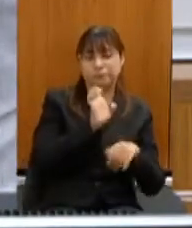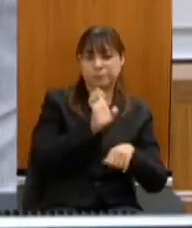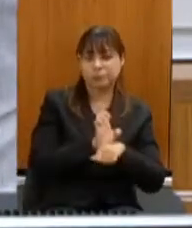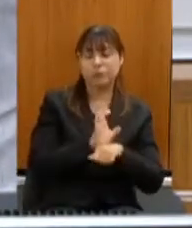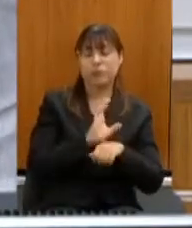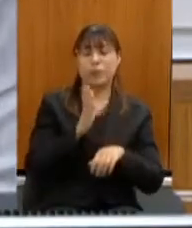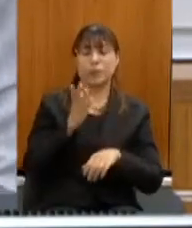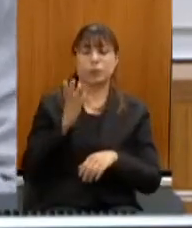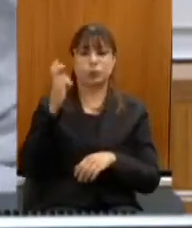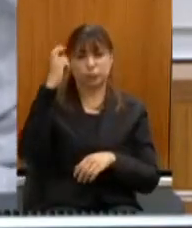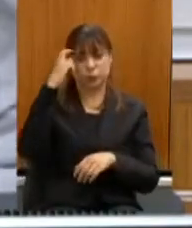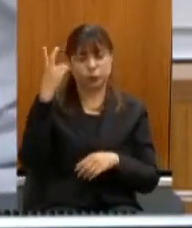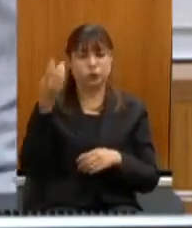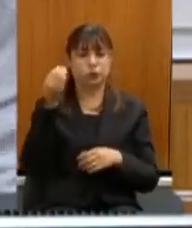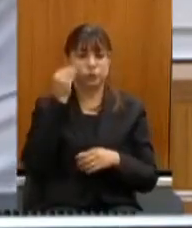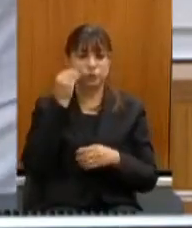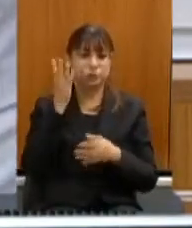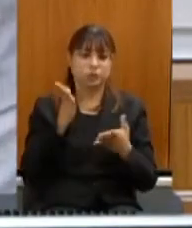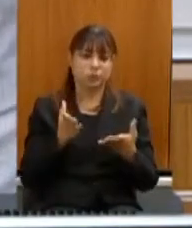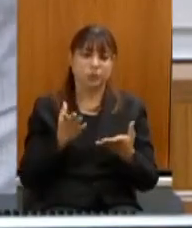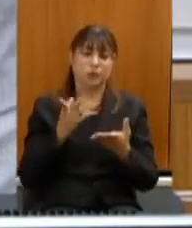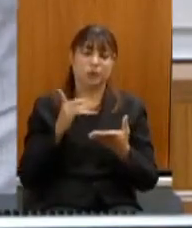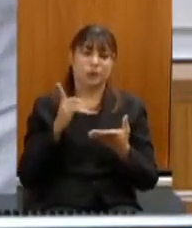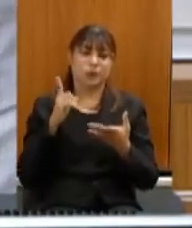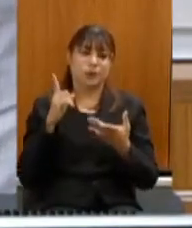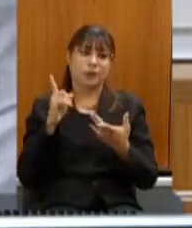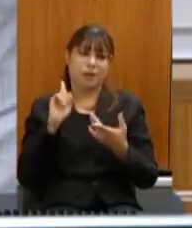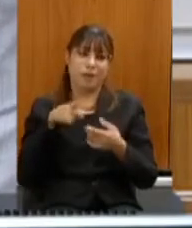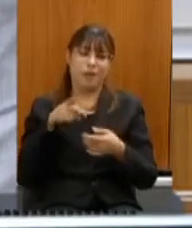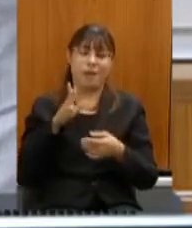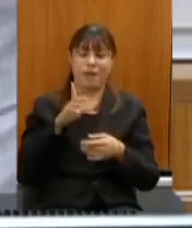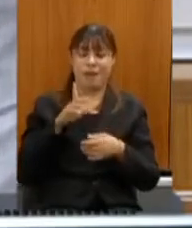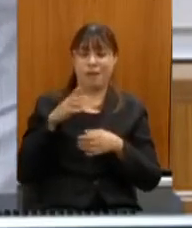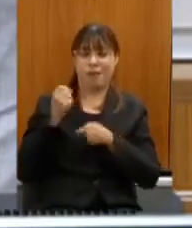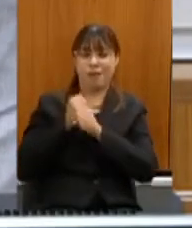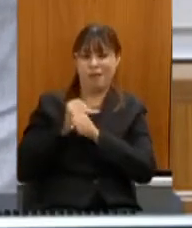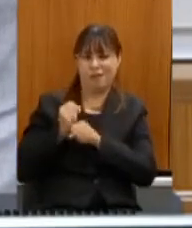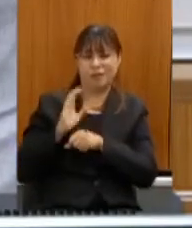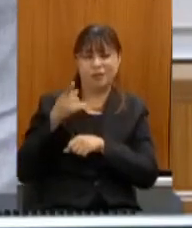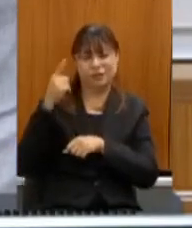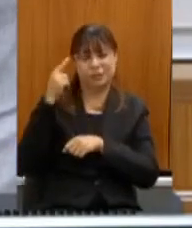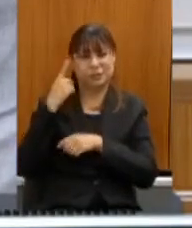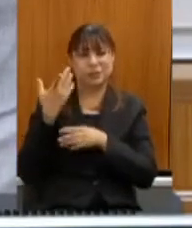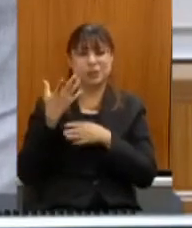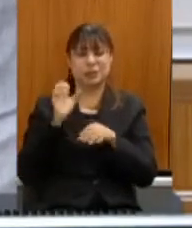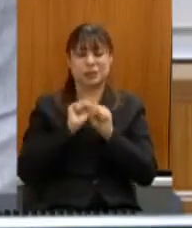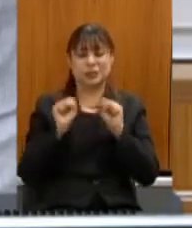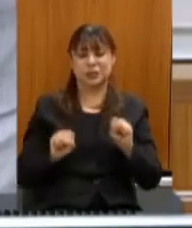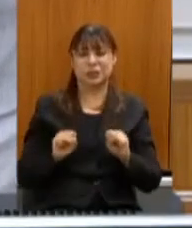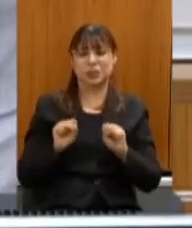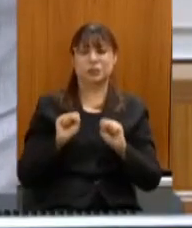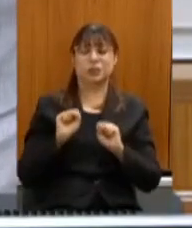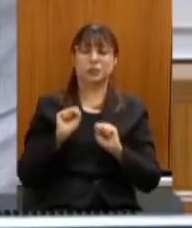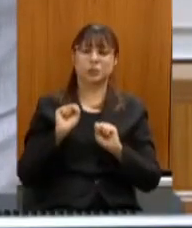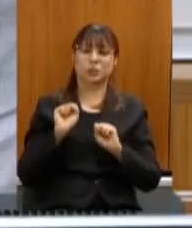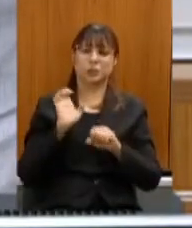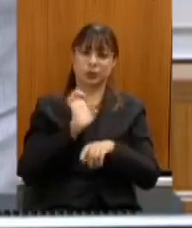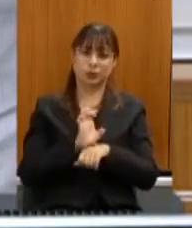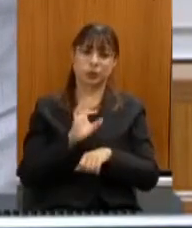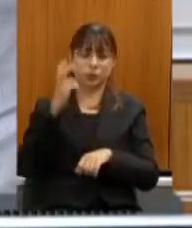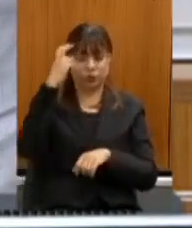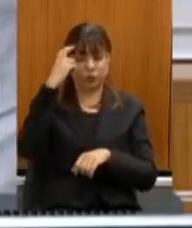municípios fazer essa descentralização já pensada há tantos anos no sistema estadual de cultura nós vamos trazer um